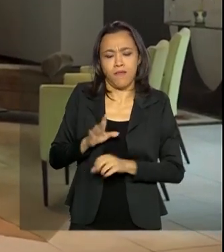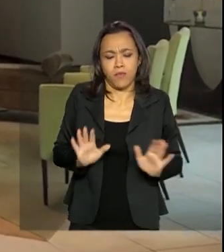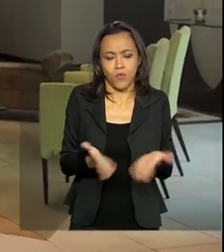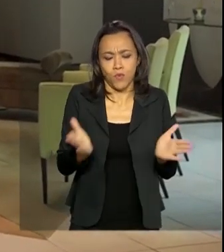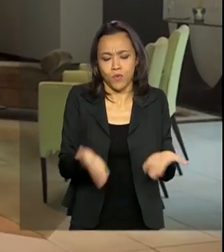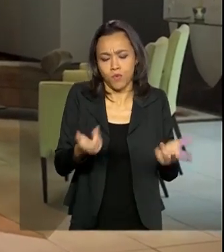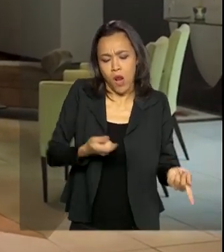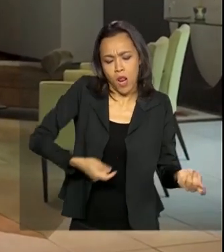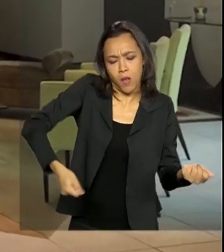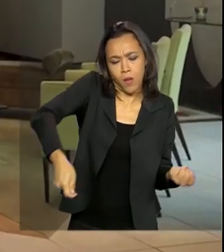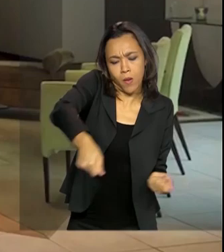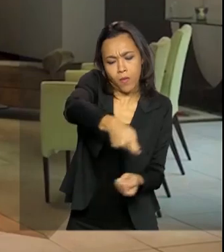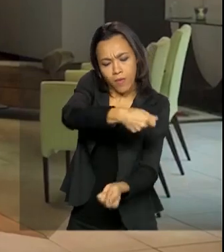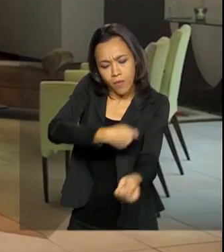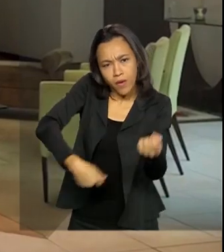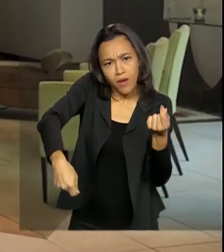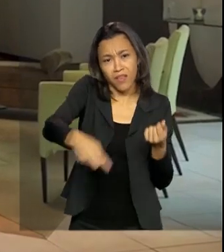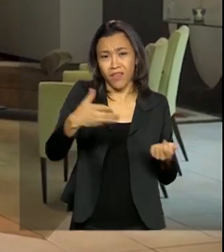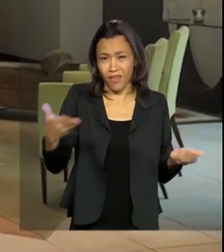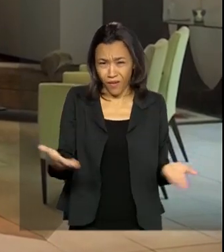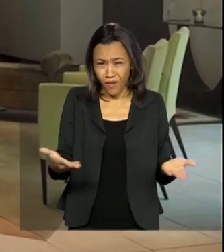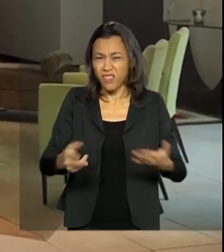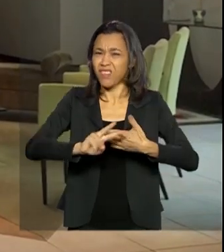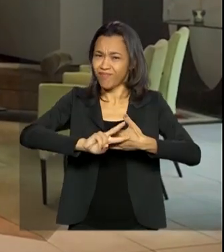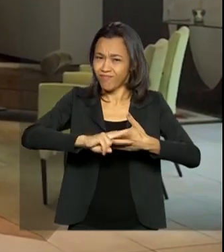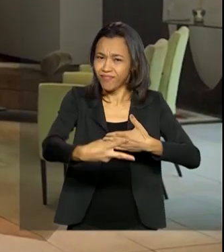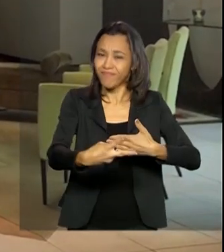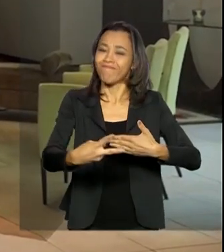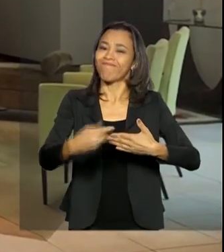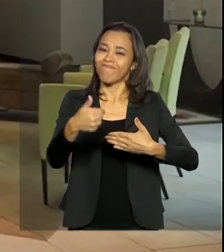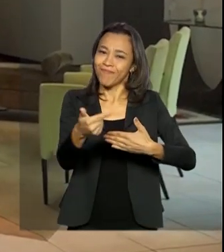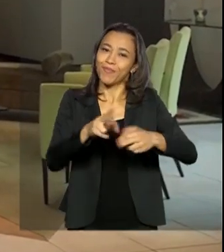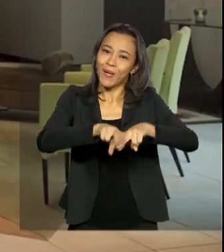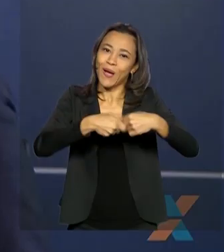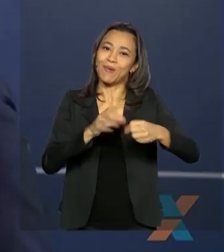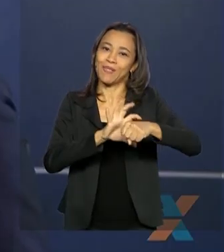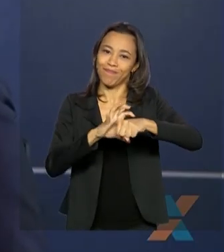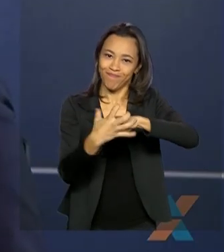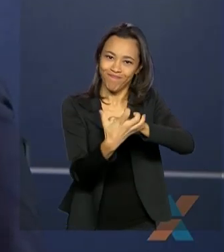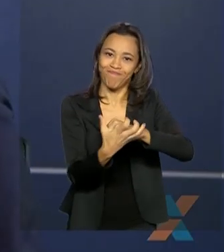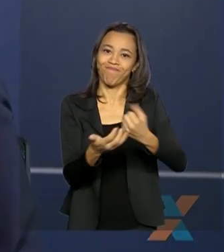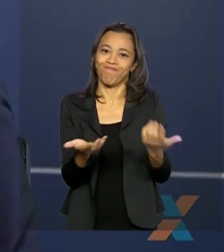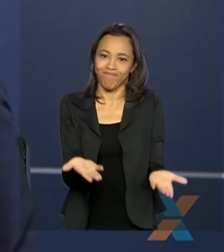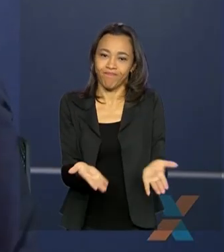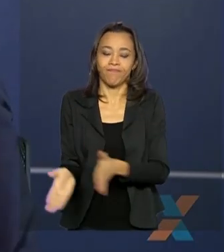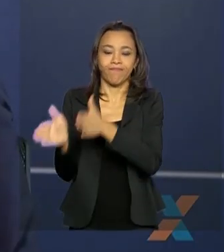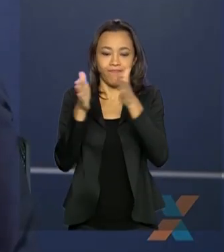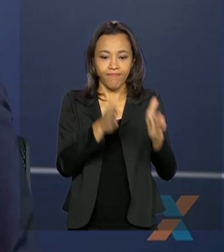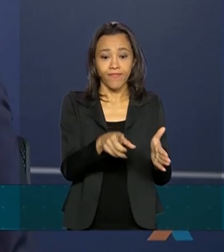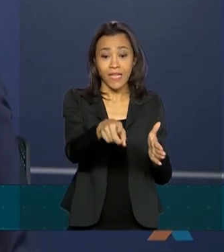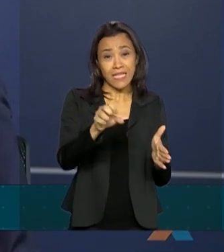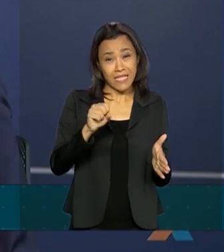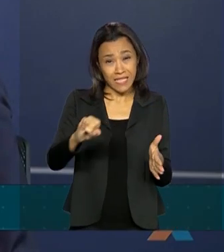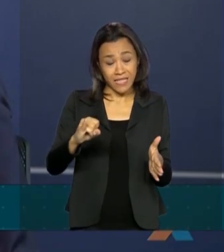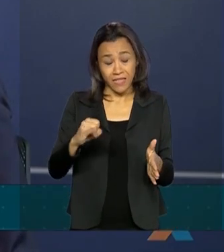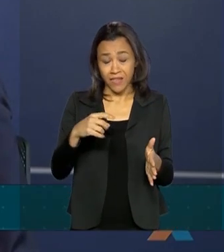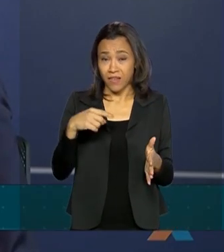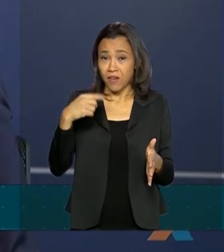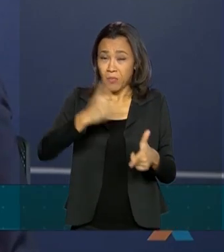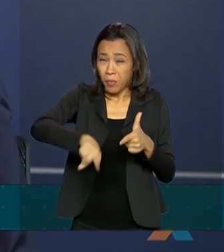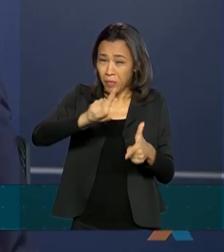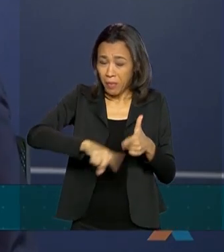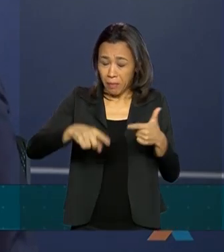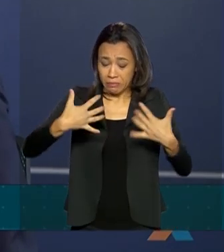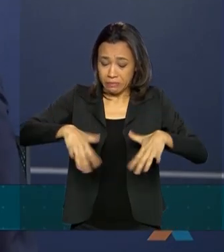economia impactada nesse momento pela pandemia do coronavírus. Se a crise ficar mais forte, nós